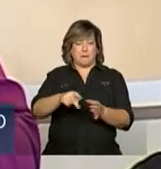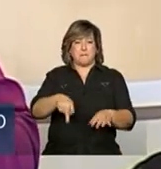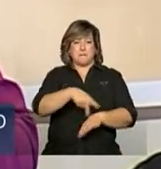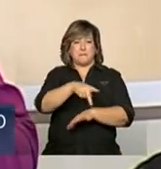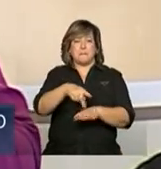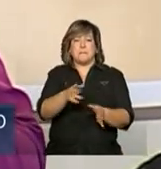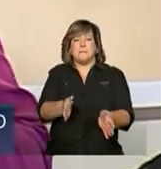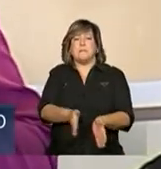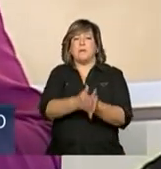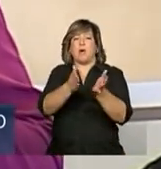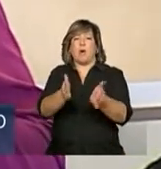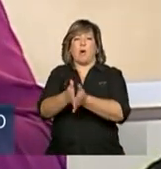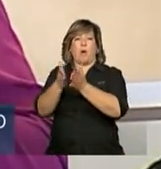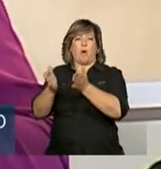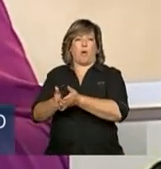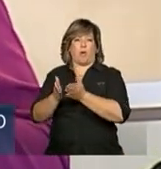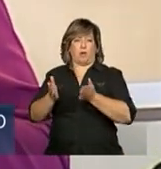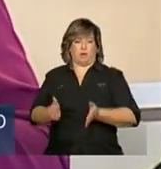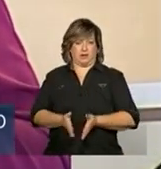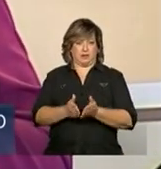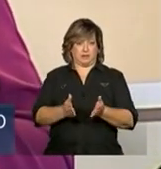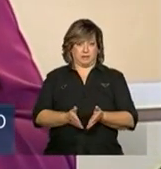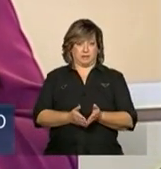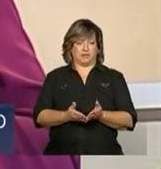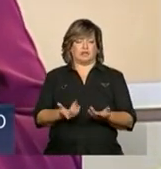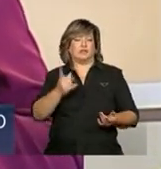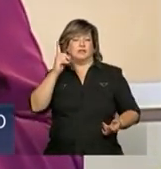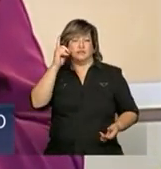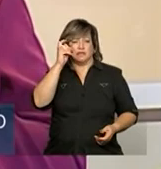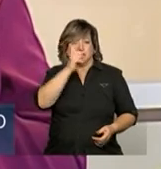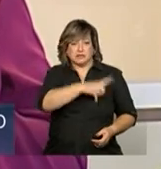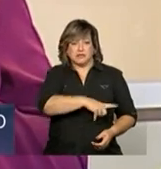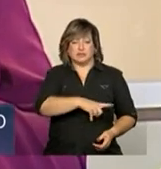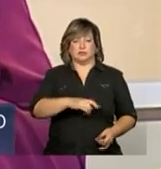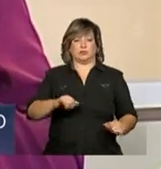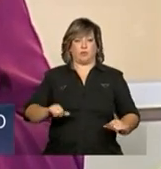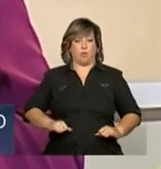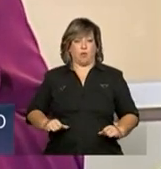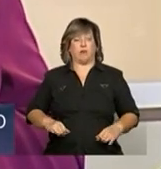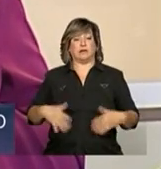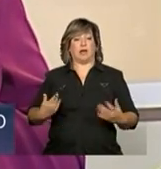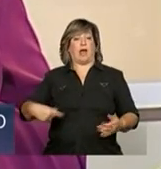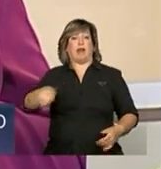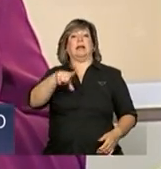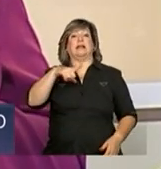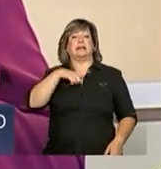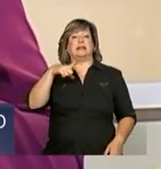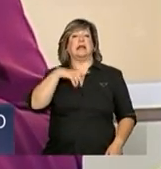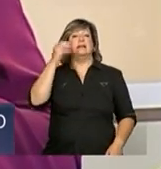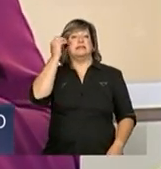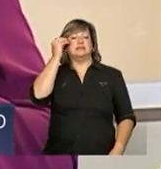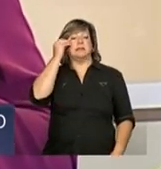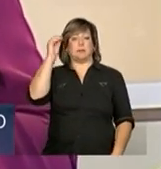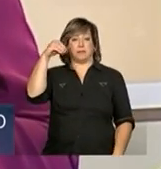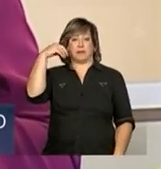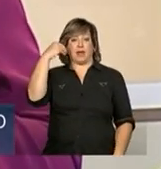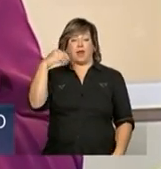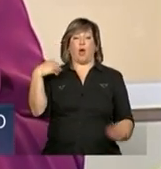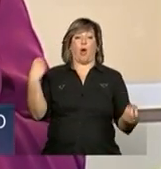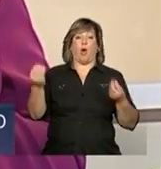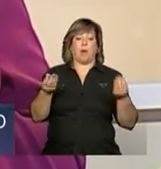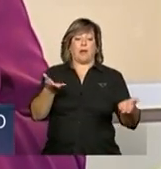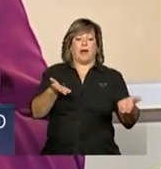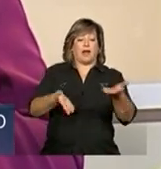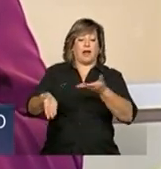em países com condições muito difíceis, portanto, têm a experiência de como atender a